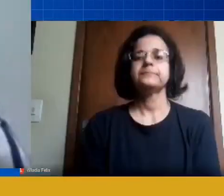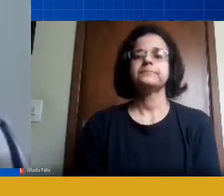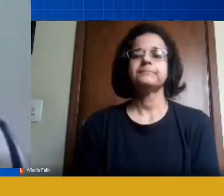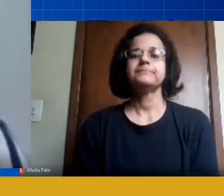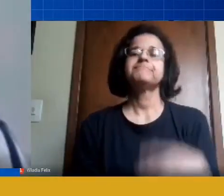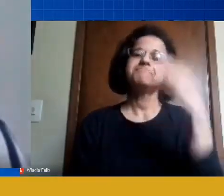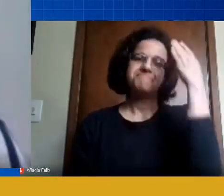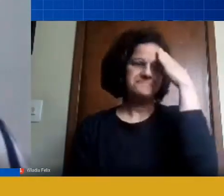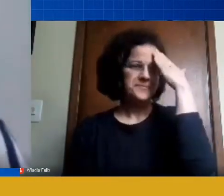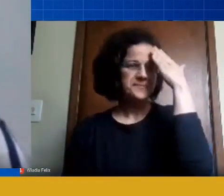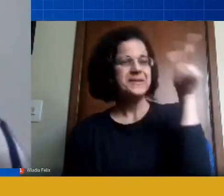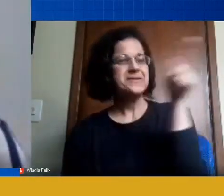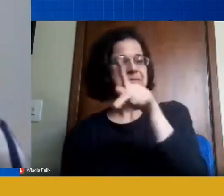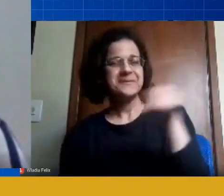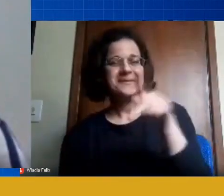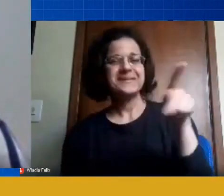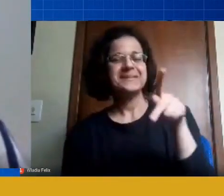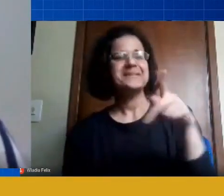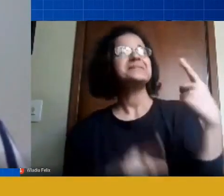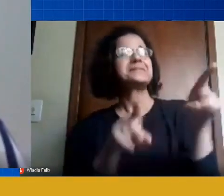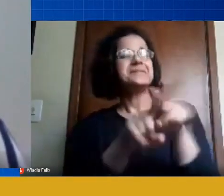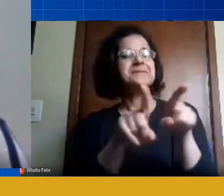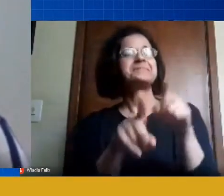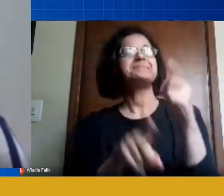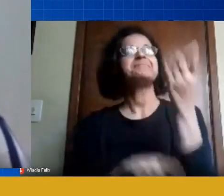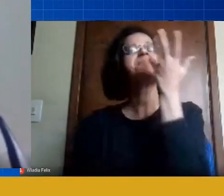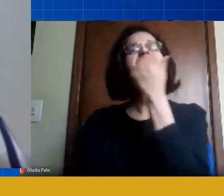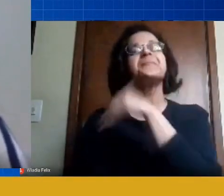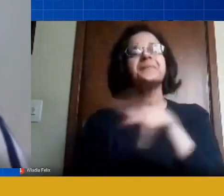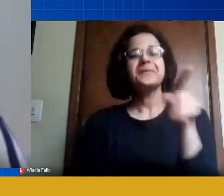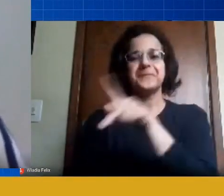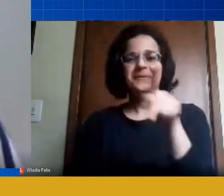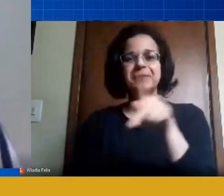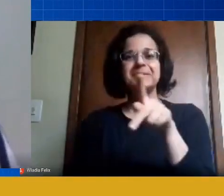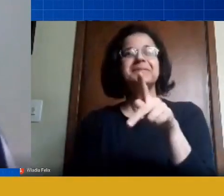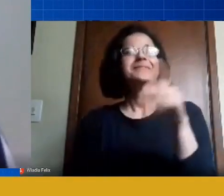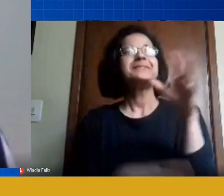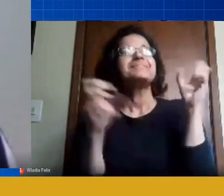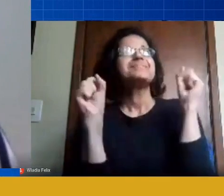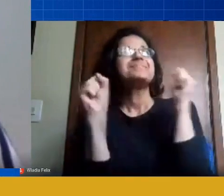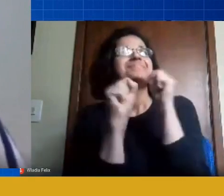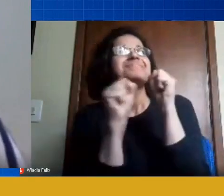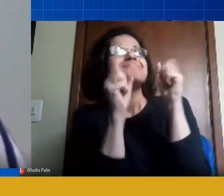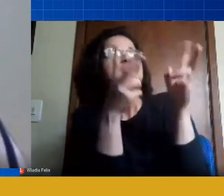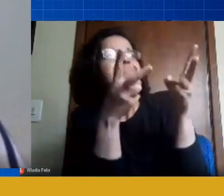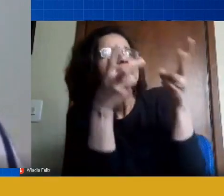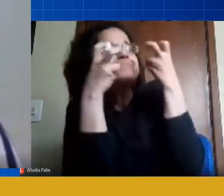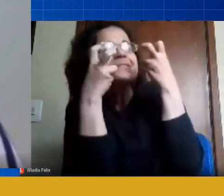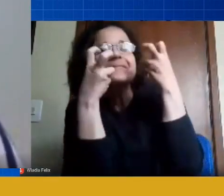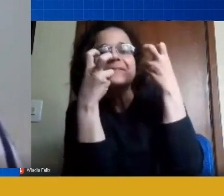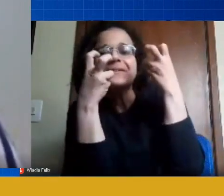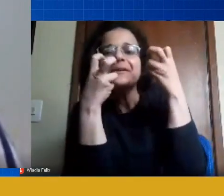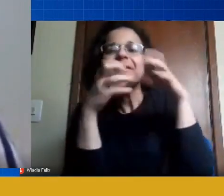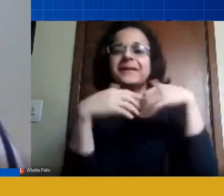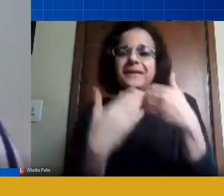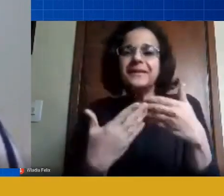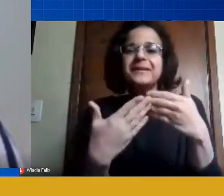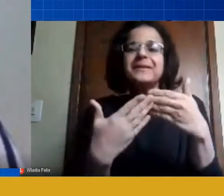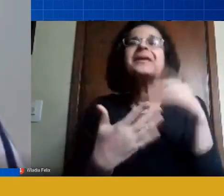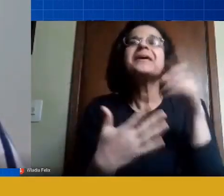Isael eu tô com as meninas da educação infantil aqui que estão congelando o que você tá falando elas estão assim